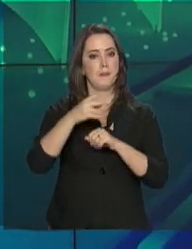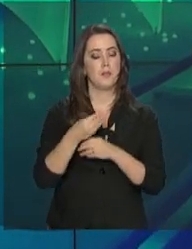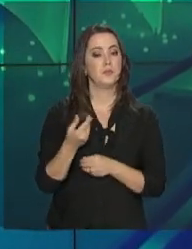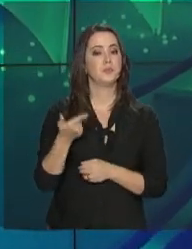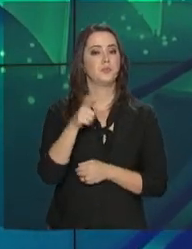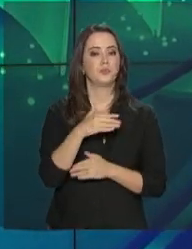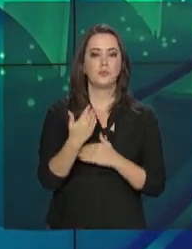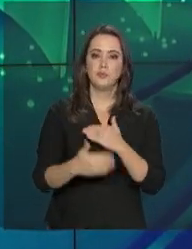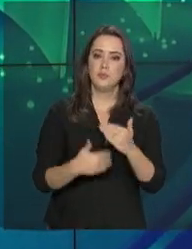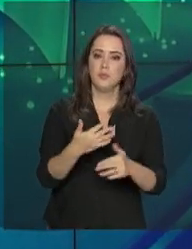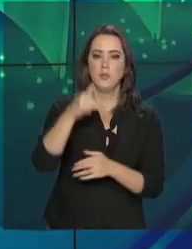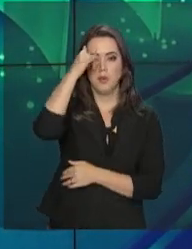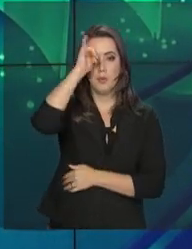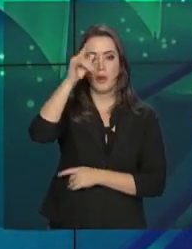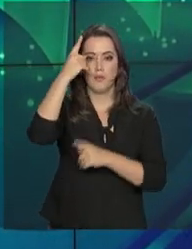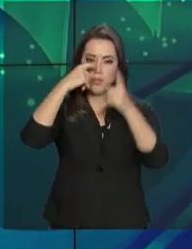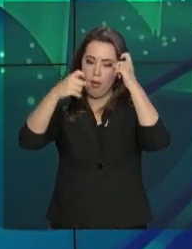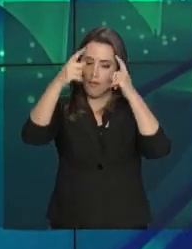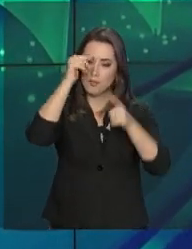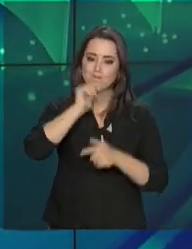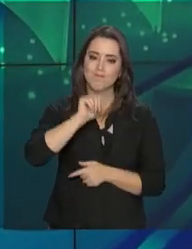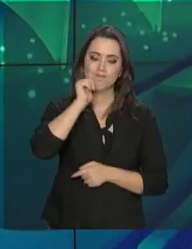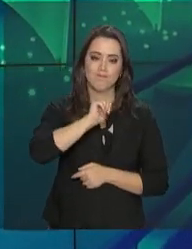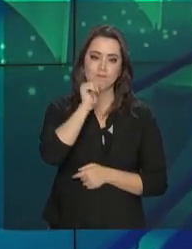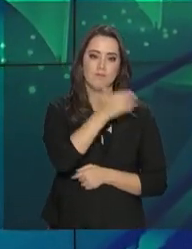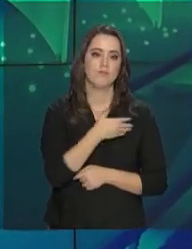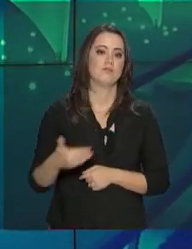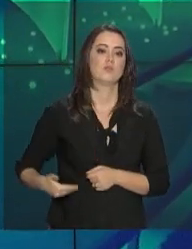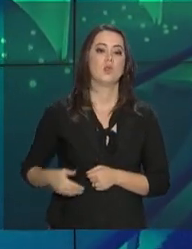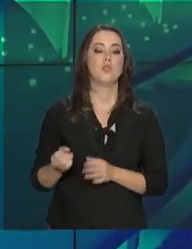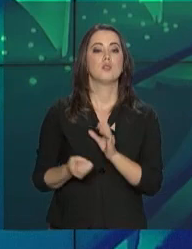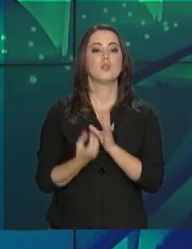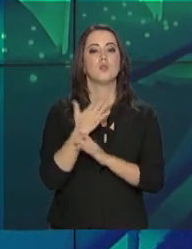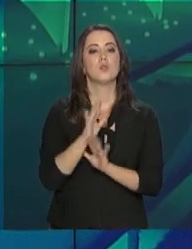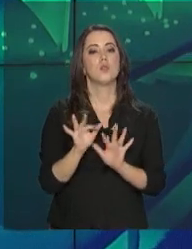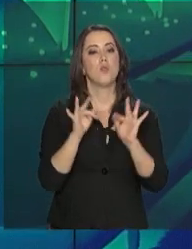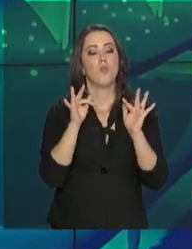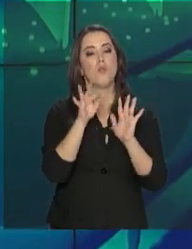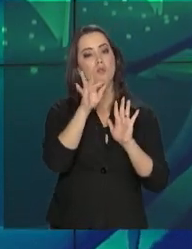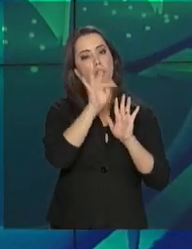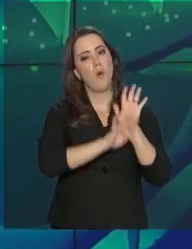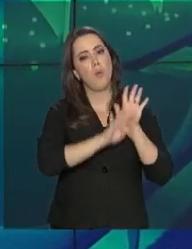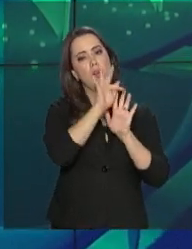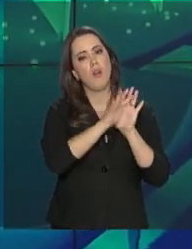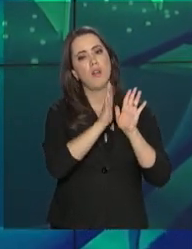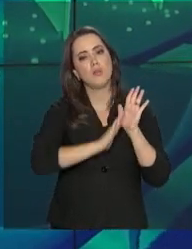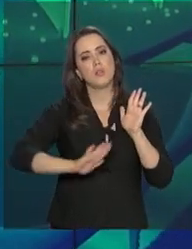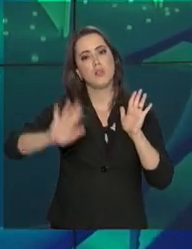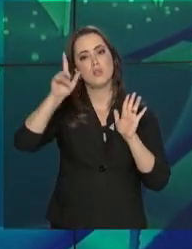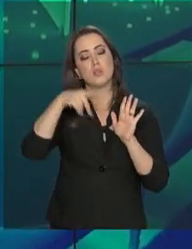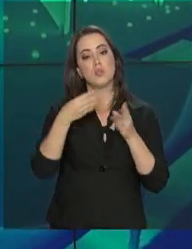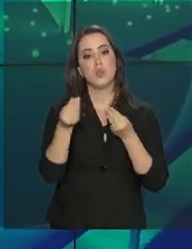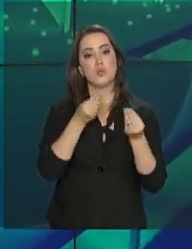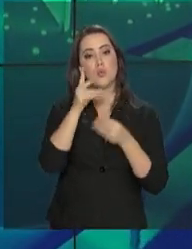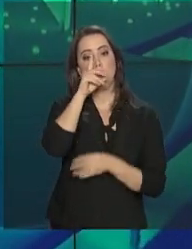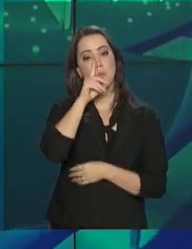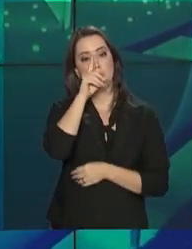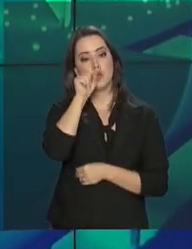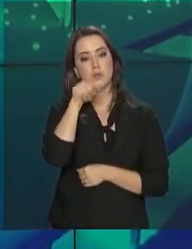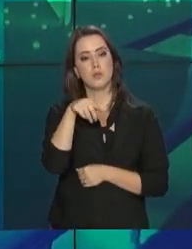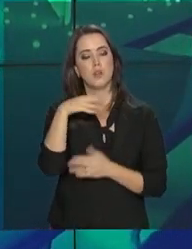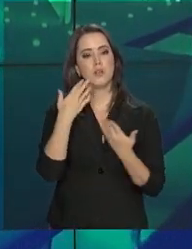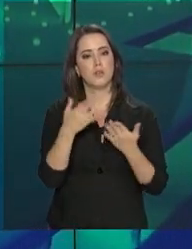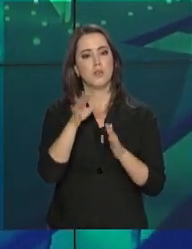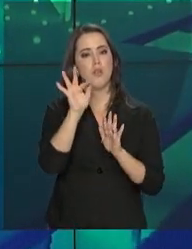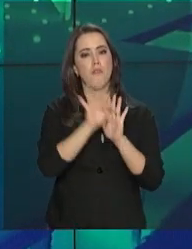mais um passo no combate à violência contra a mulher. O governo vai criar um formulário nacional de avaliação de risco, que será